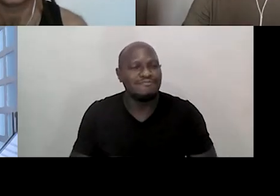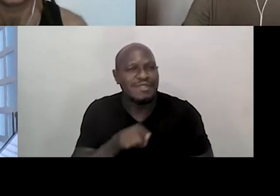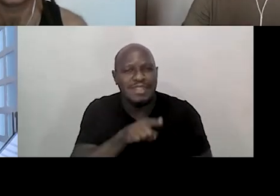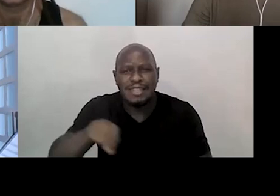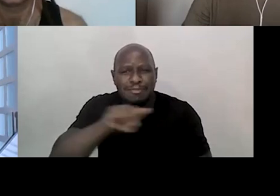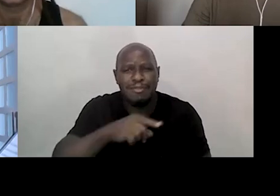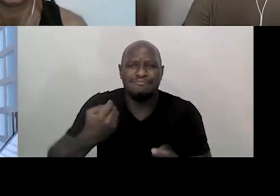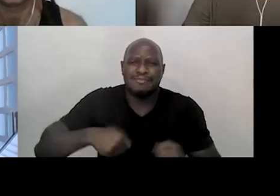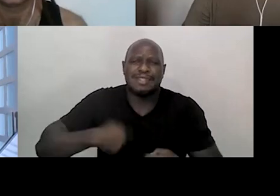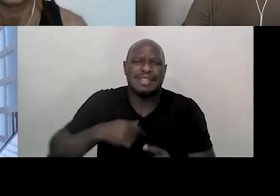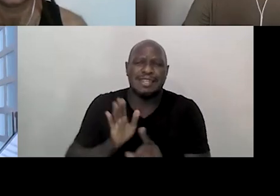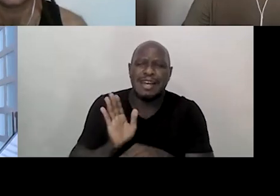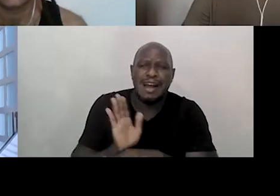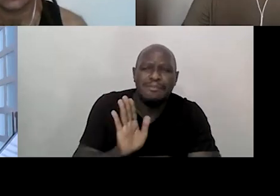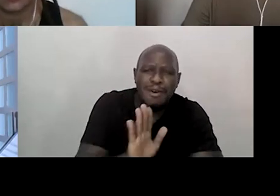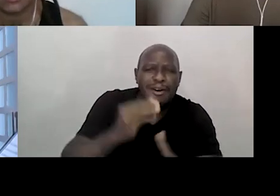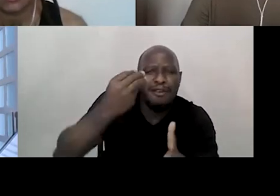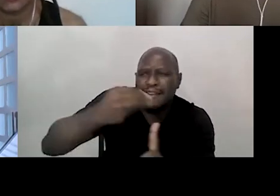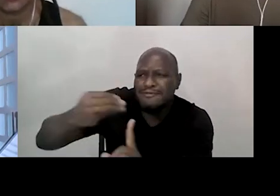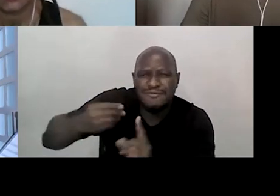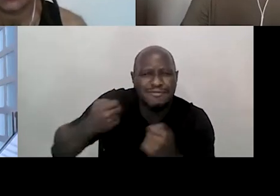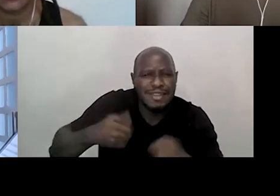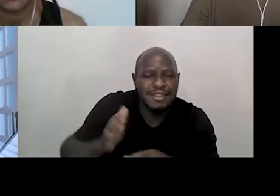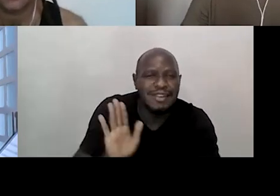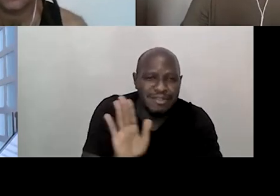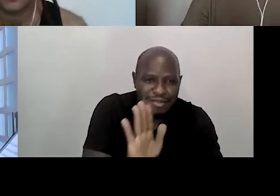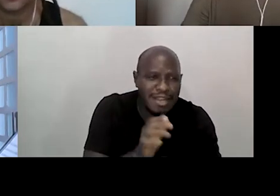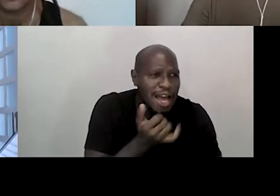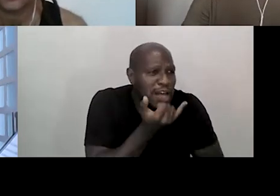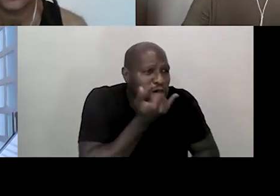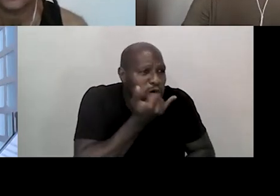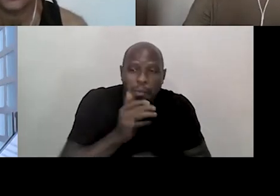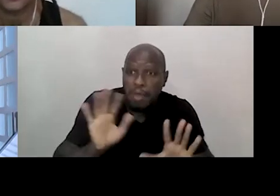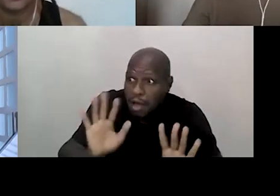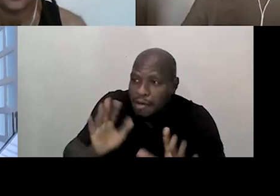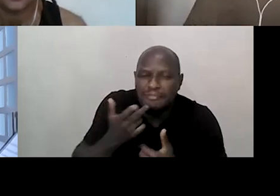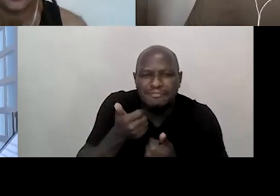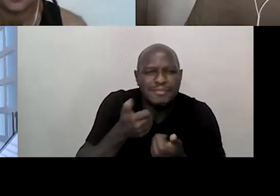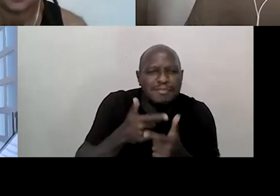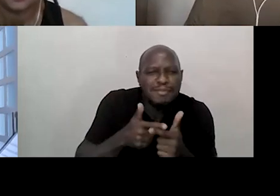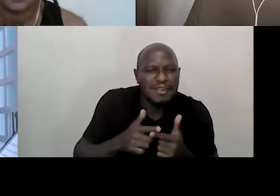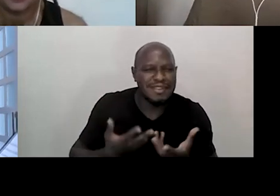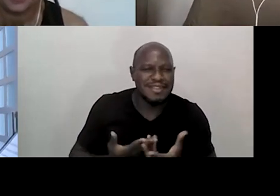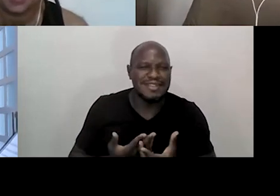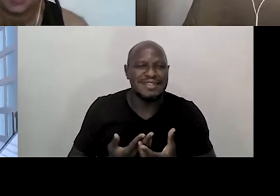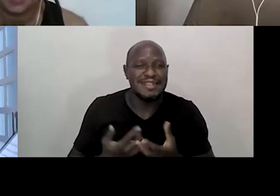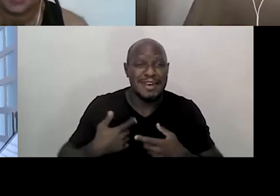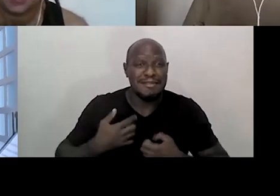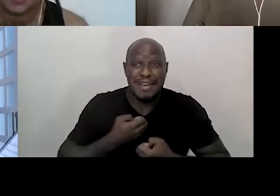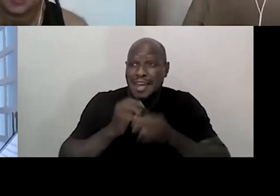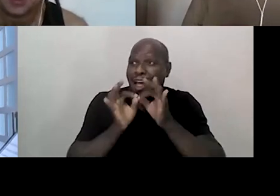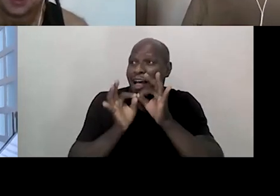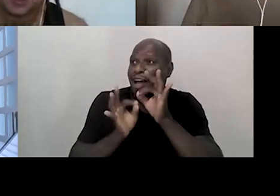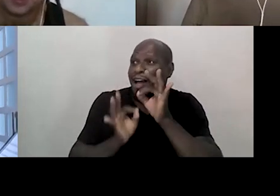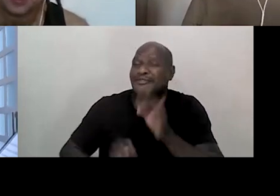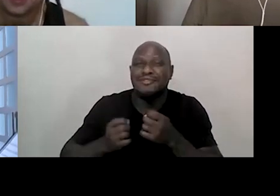pouquinho para a gente, por gentileza. Desculpa. Imagina, é muita coisa, é muito profundo, com a coisa do